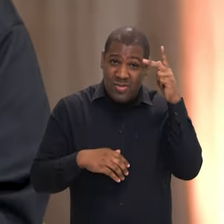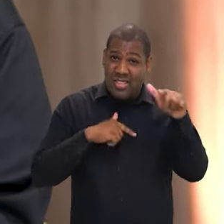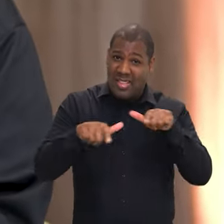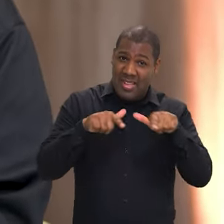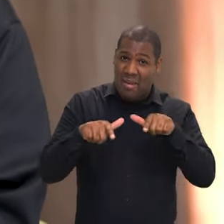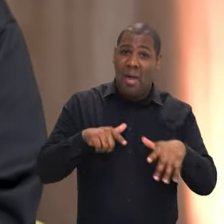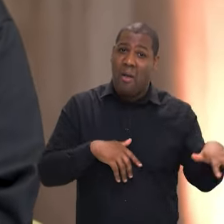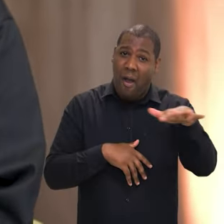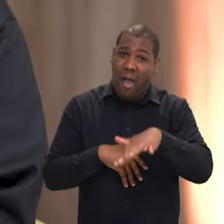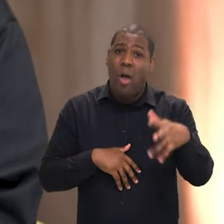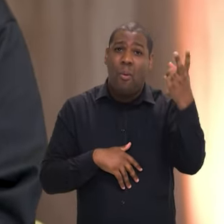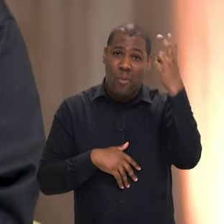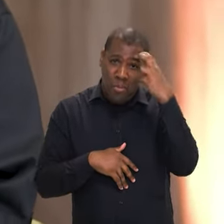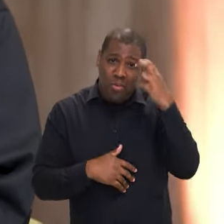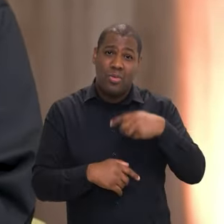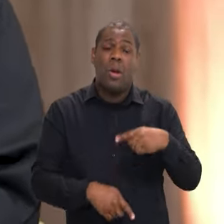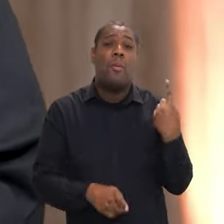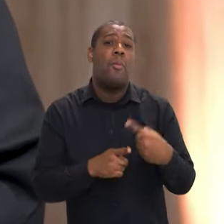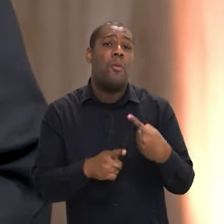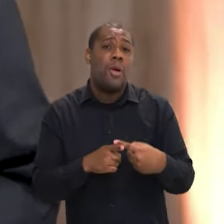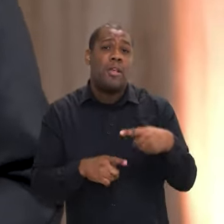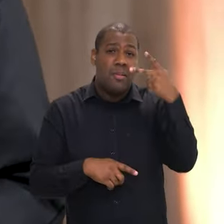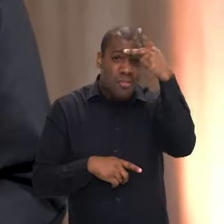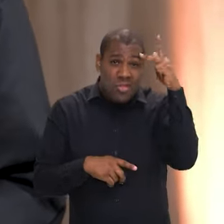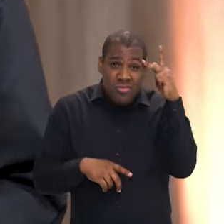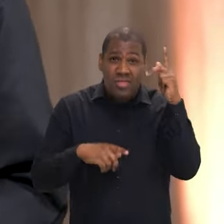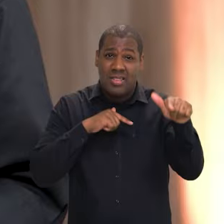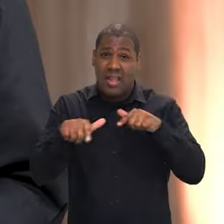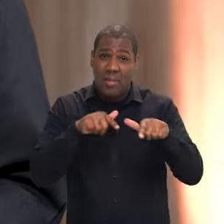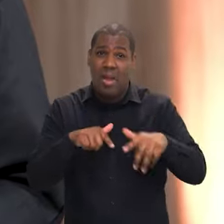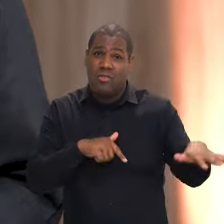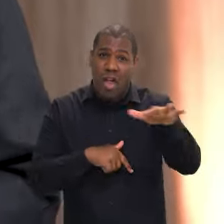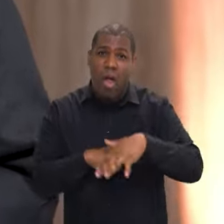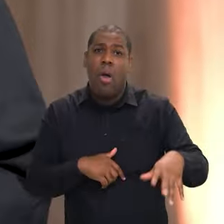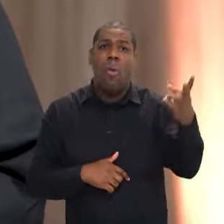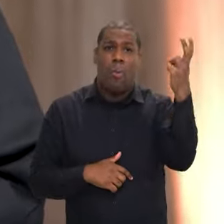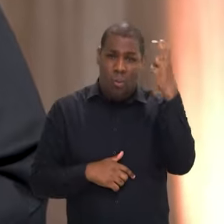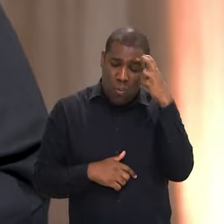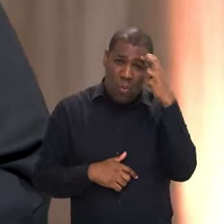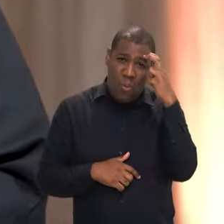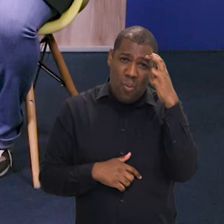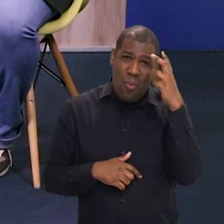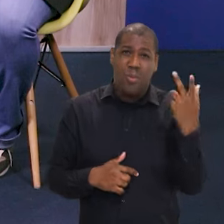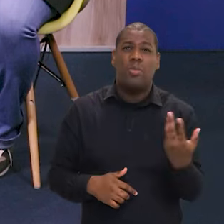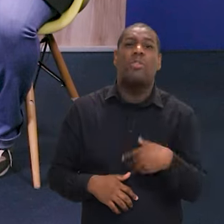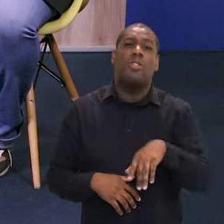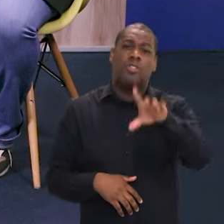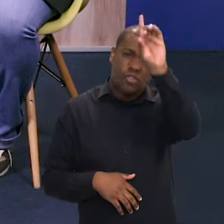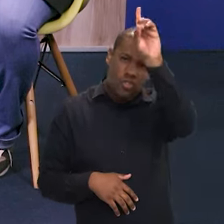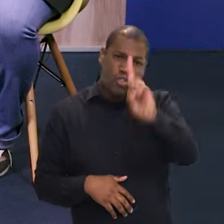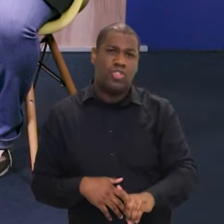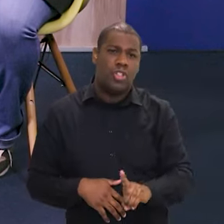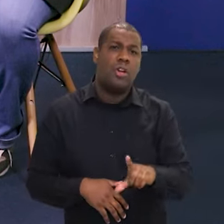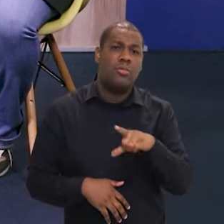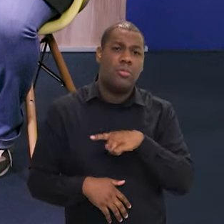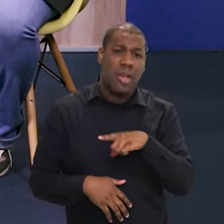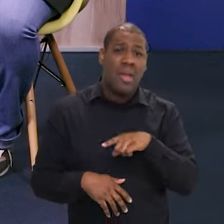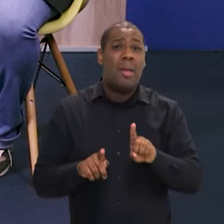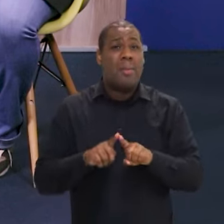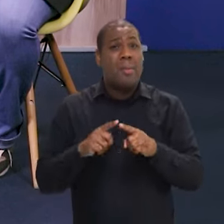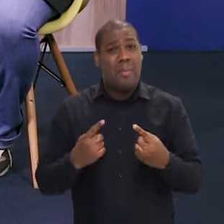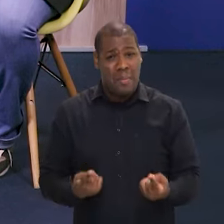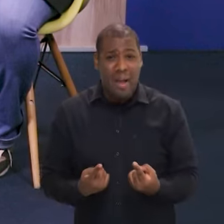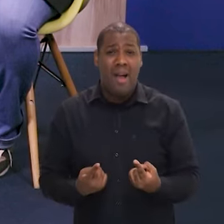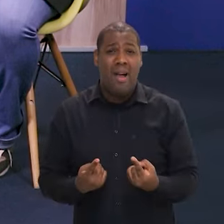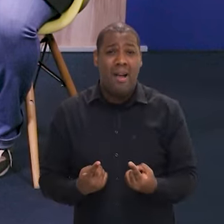trabalhadoras da cultura, né? Então, porque os trabalhadores e trabalhadoras da cultura, nessa questão, por exemplo, de direitos, né? É